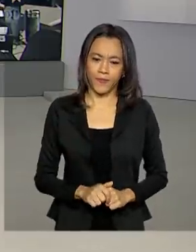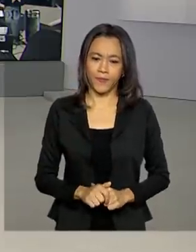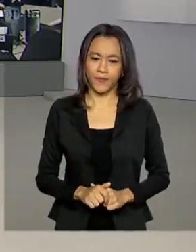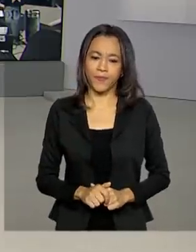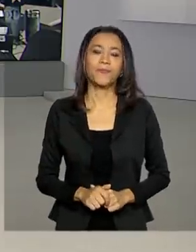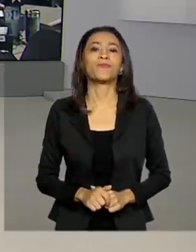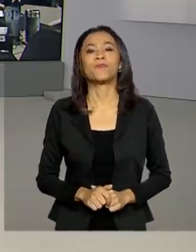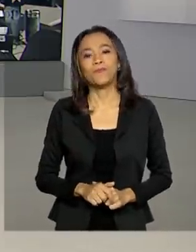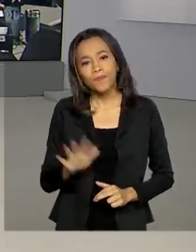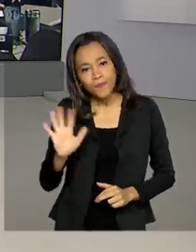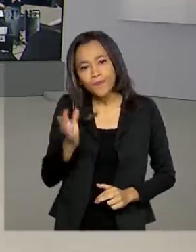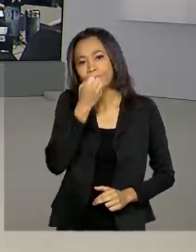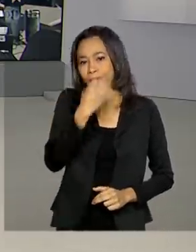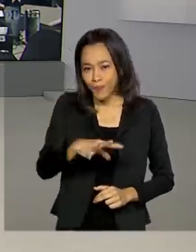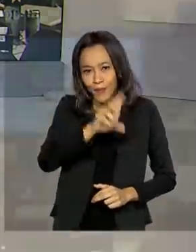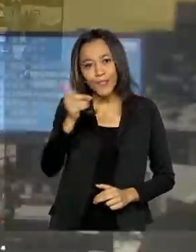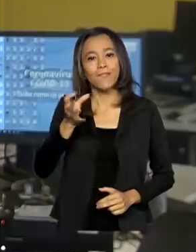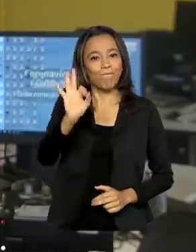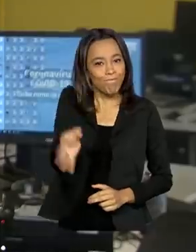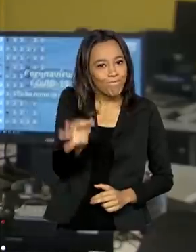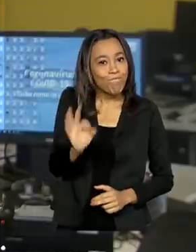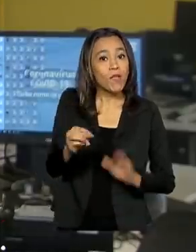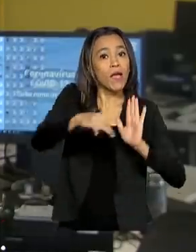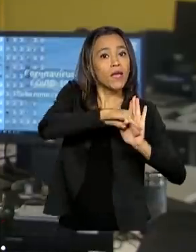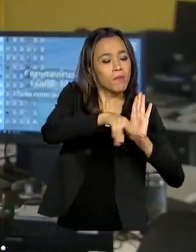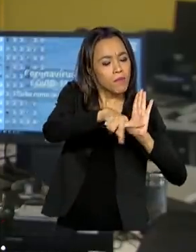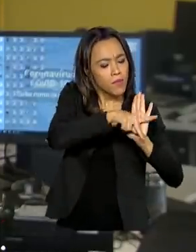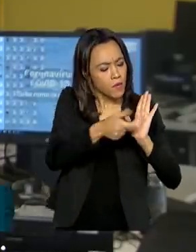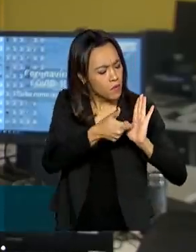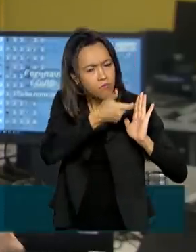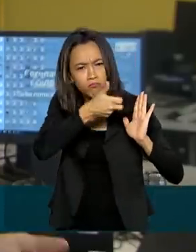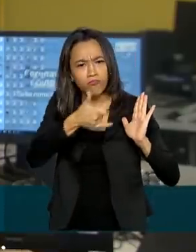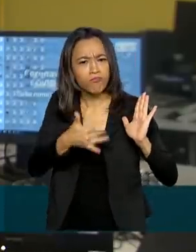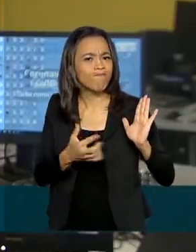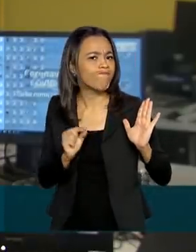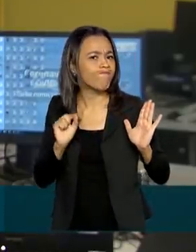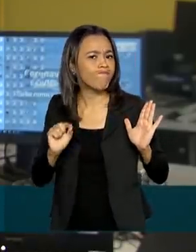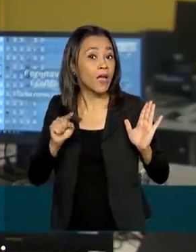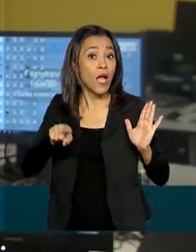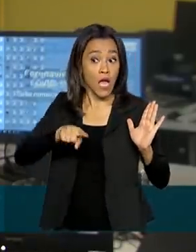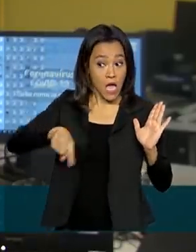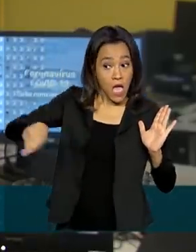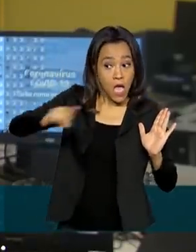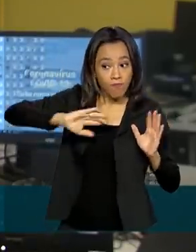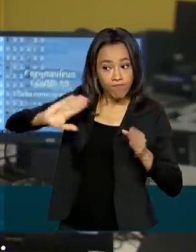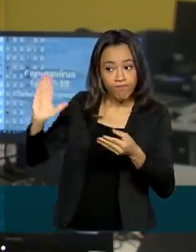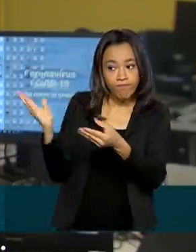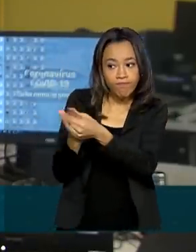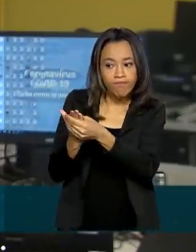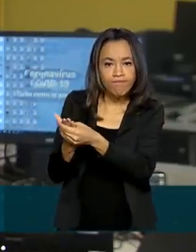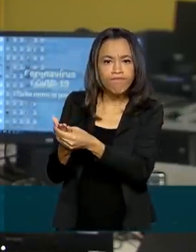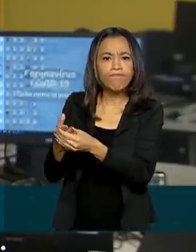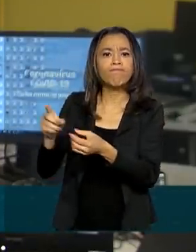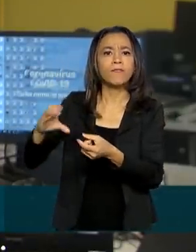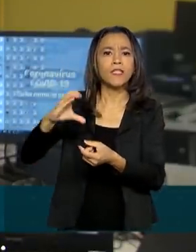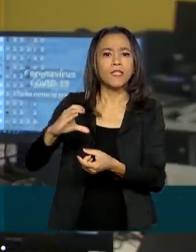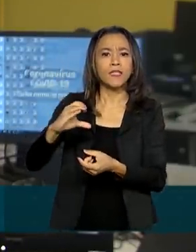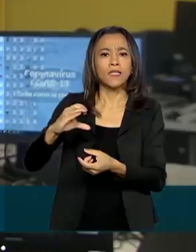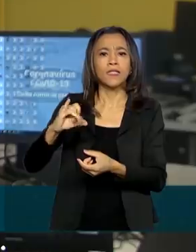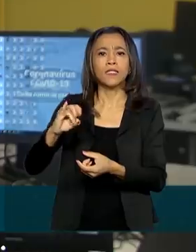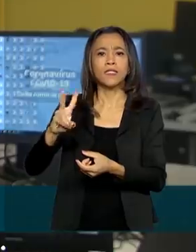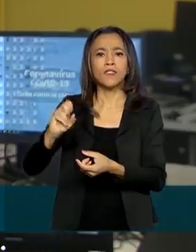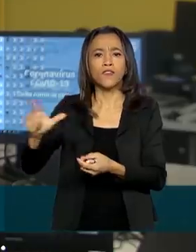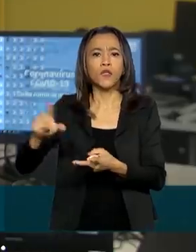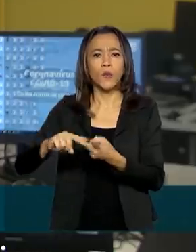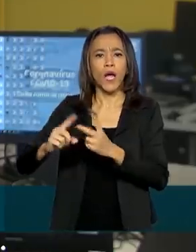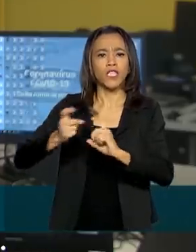Oi, Renata, bom dia. isso mesmo, a medida provisória diz que os agentes públicos somente serão responsabilizados nas esferas civil e administrativa